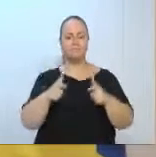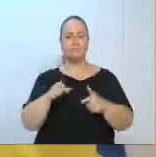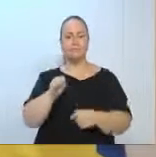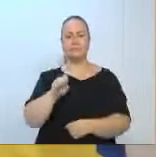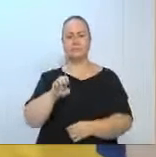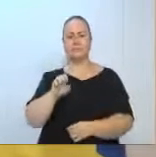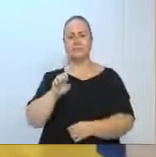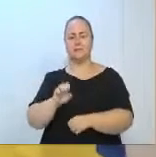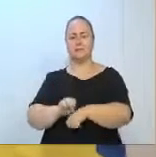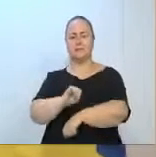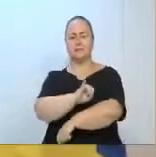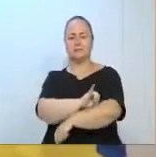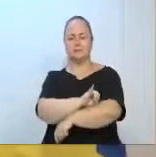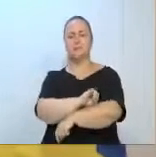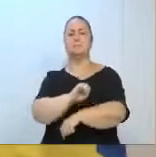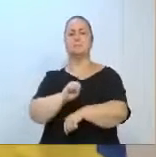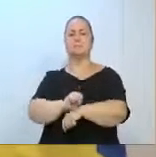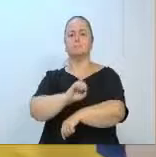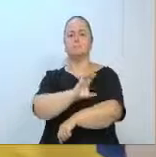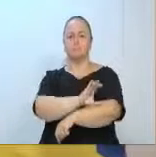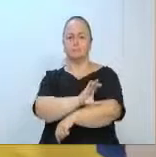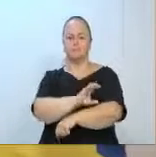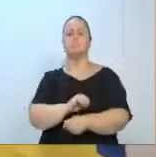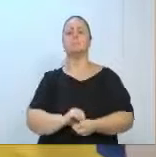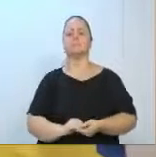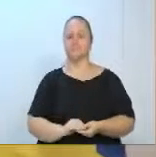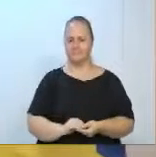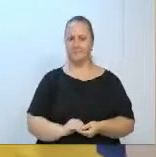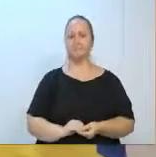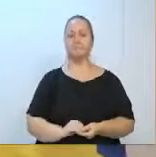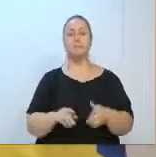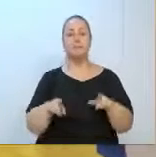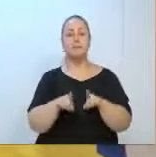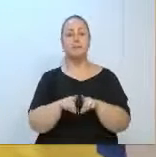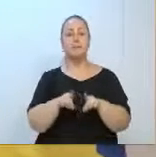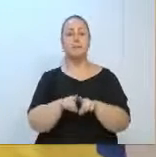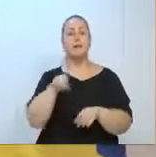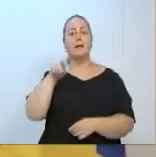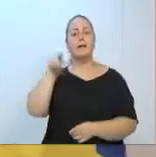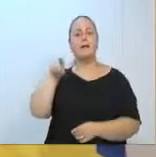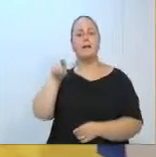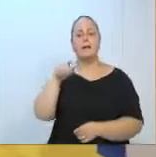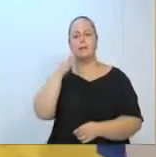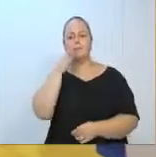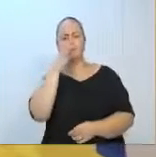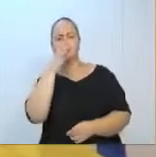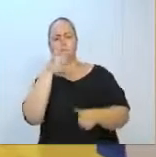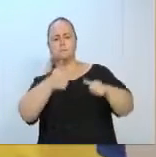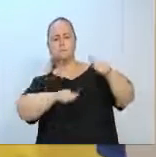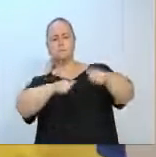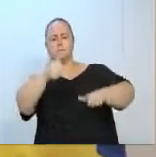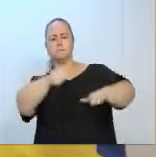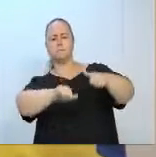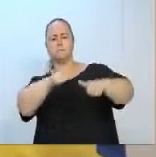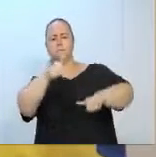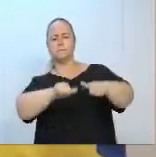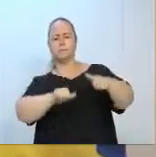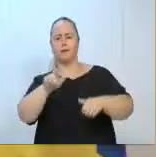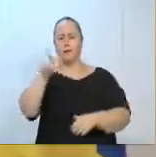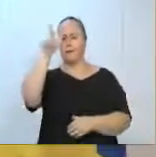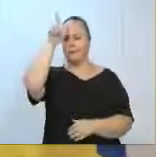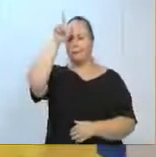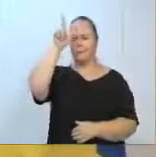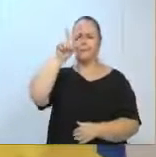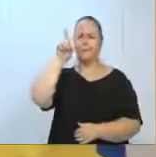e Senac. Representa como jurado em vários concursos de cerveja ao redor do mundo, Bélgica, Estados Unidos,